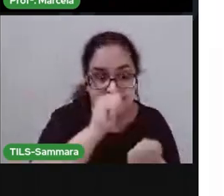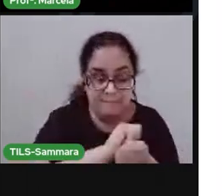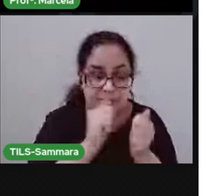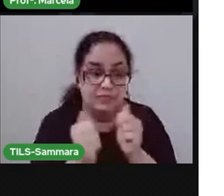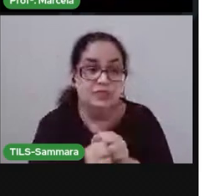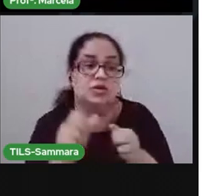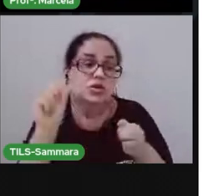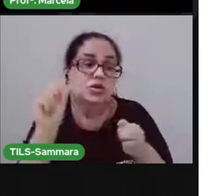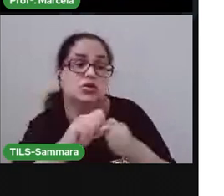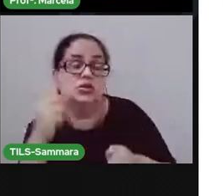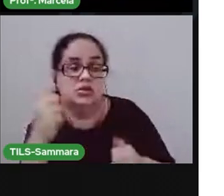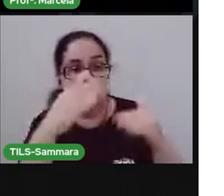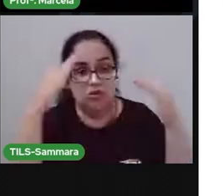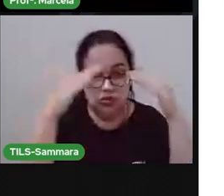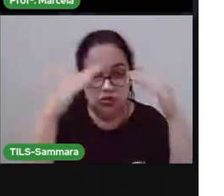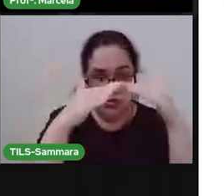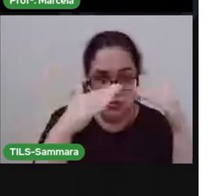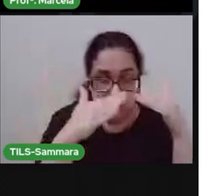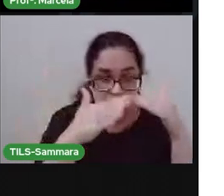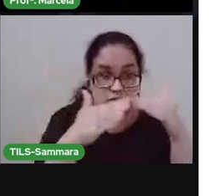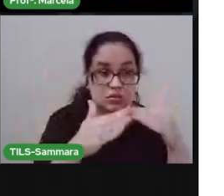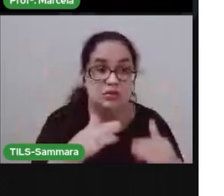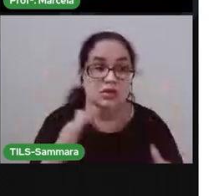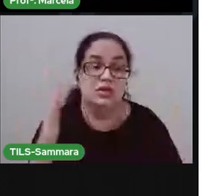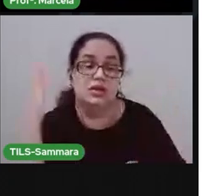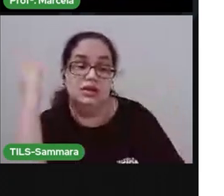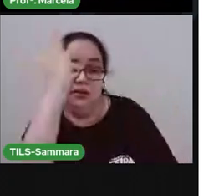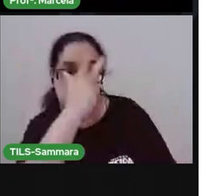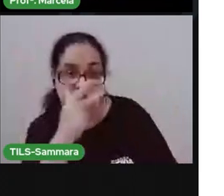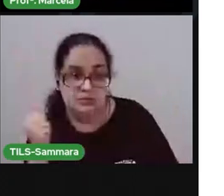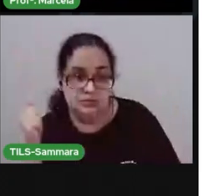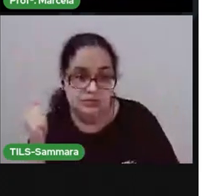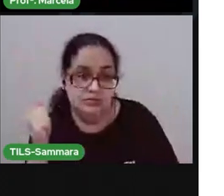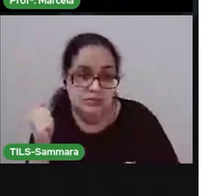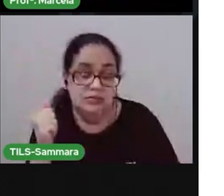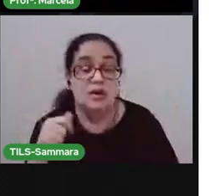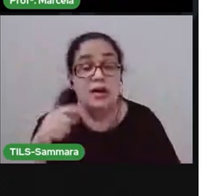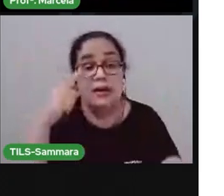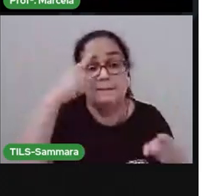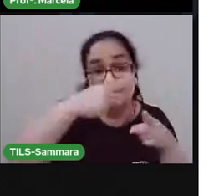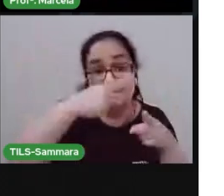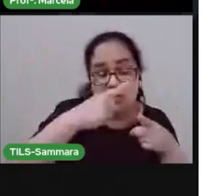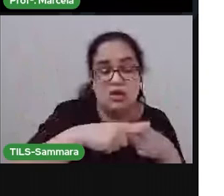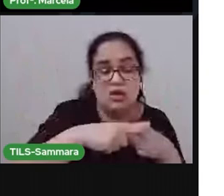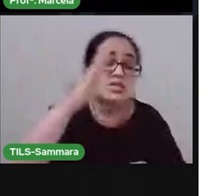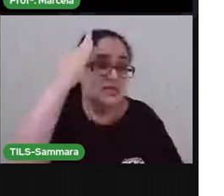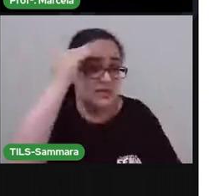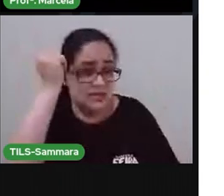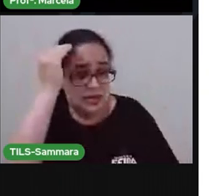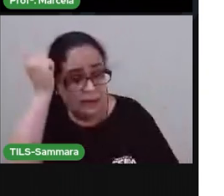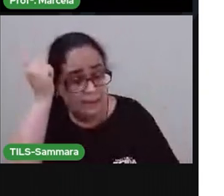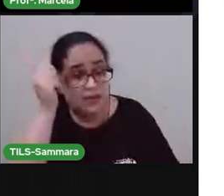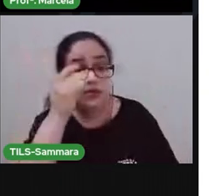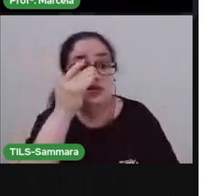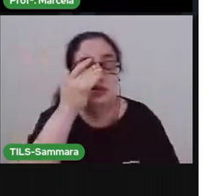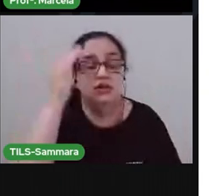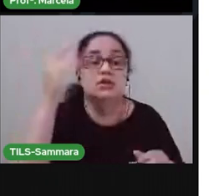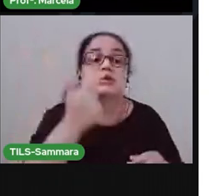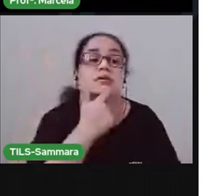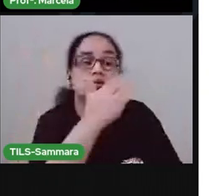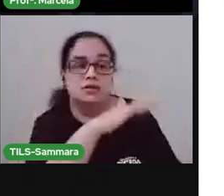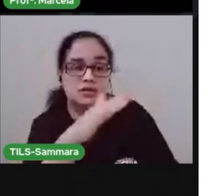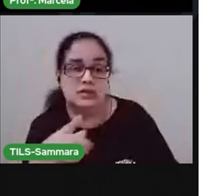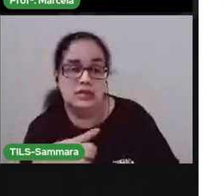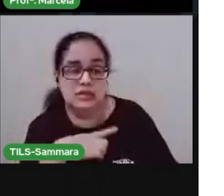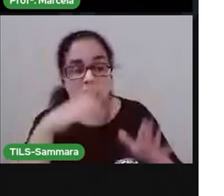Pra fazer aí na sua casa. Pra deixar ela bem caprichada. Porque você já sabe que as crianças têm